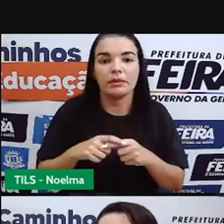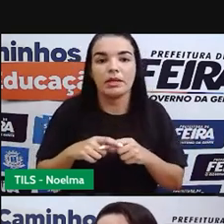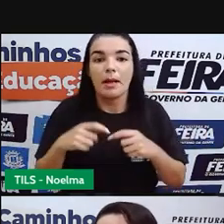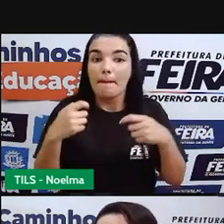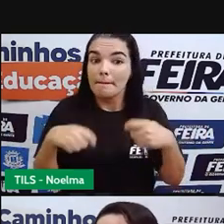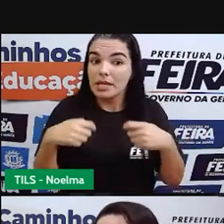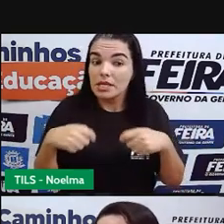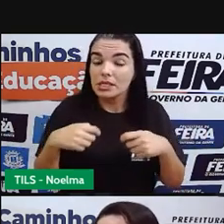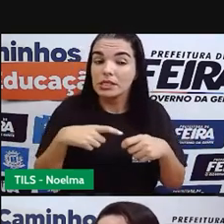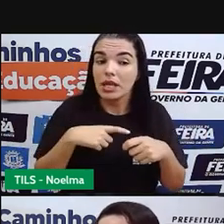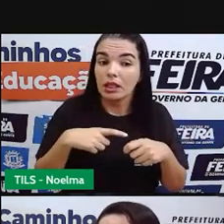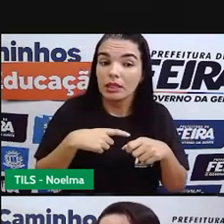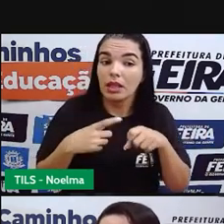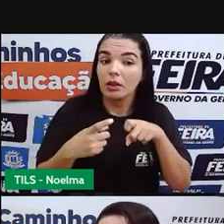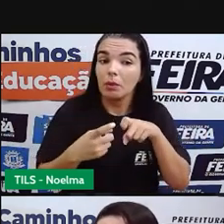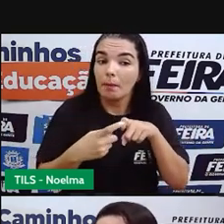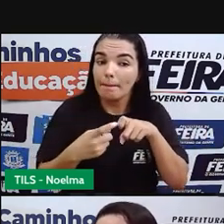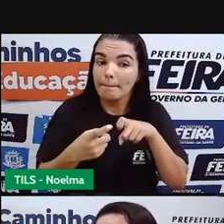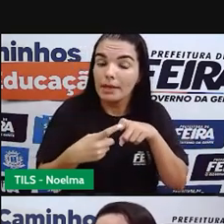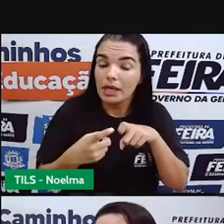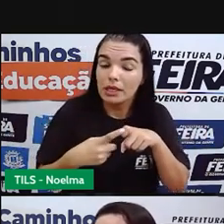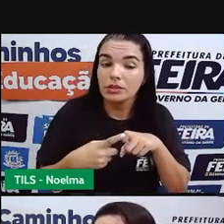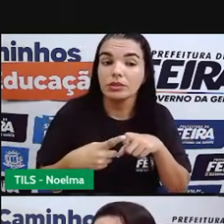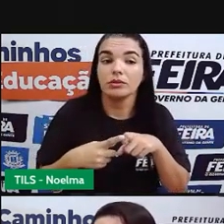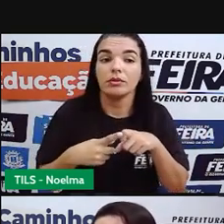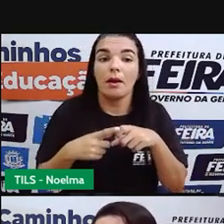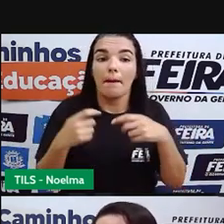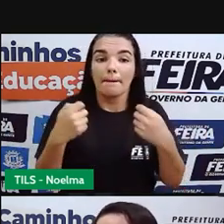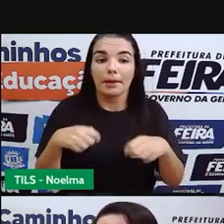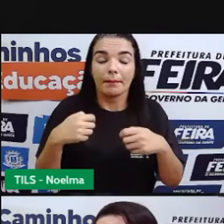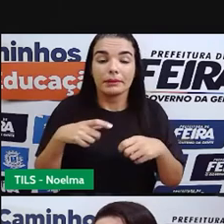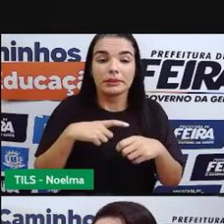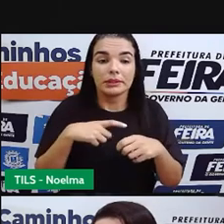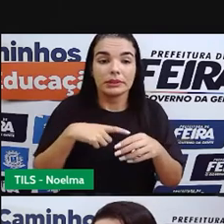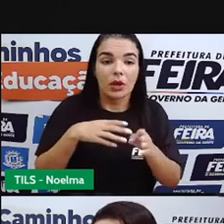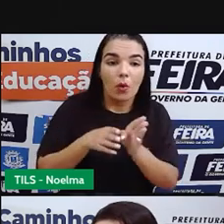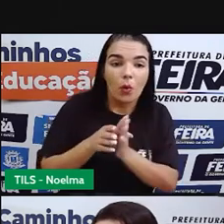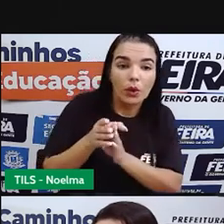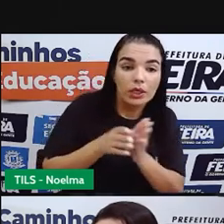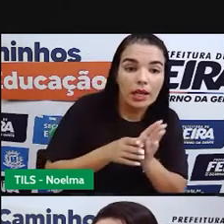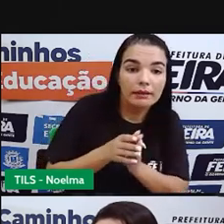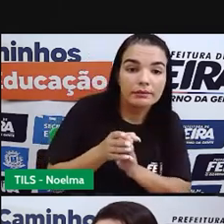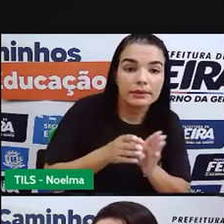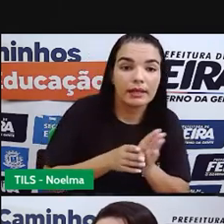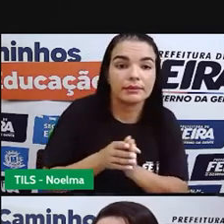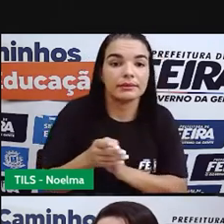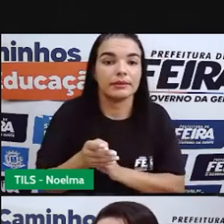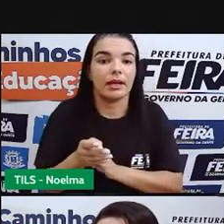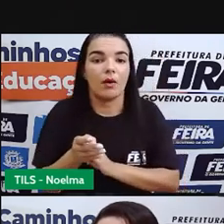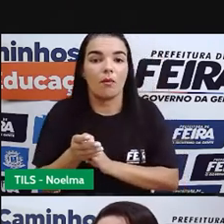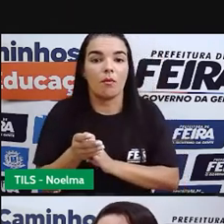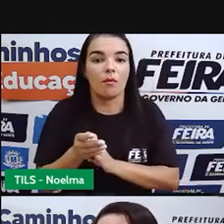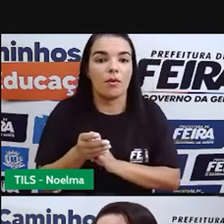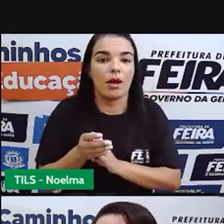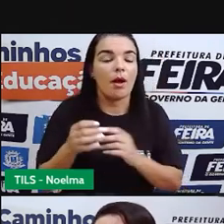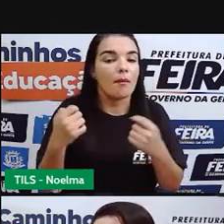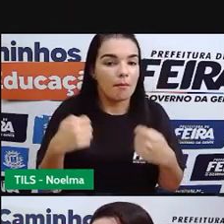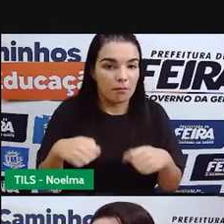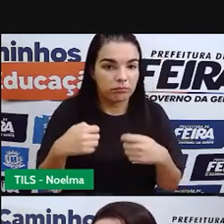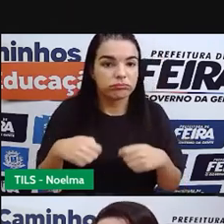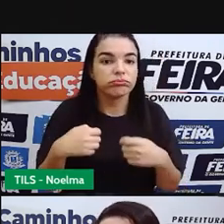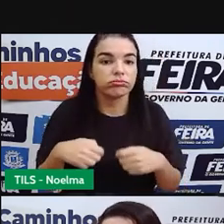suplementos, até porque quem está já propício a ter um problema renal, os suplementos alimentares, eles causam isso,